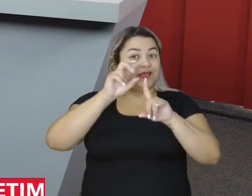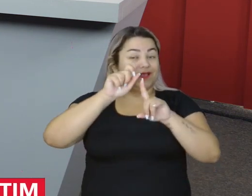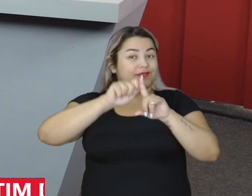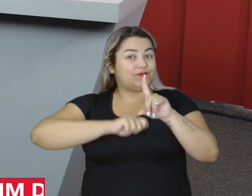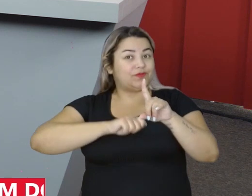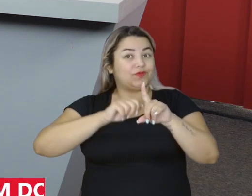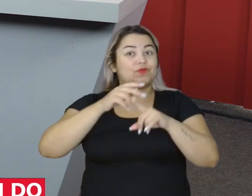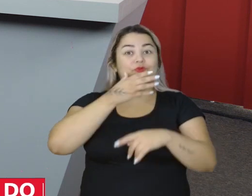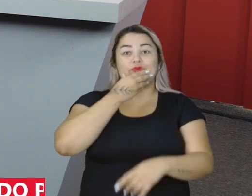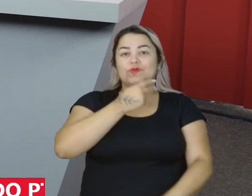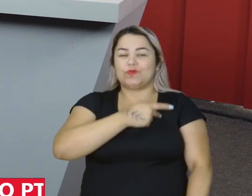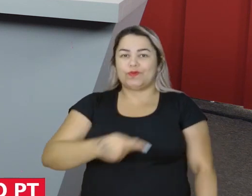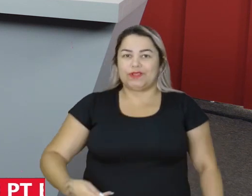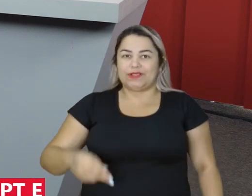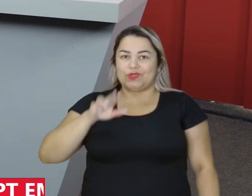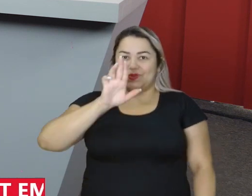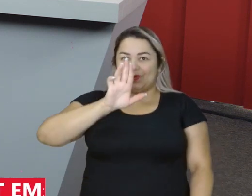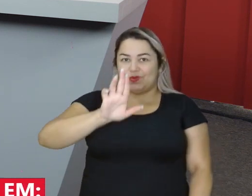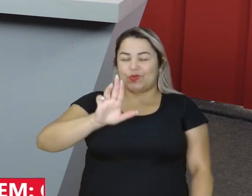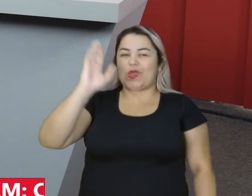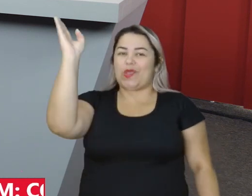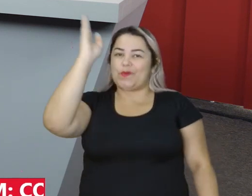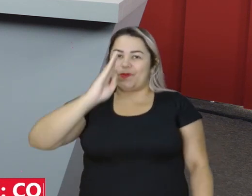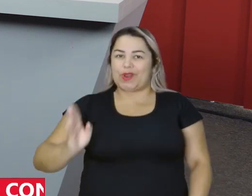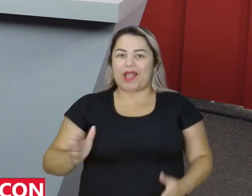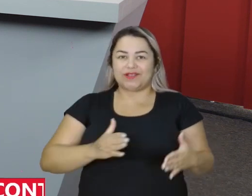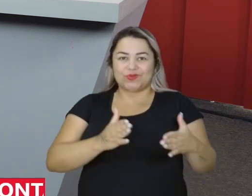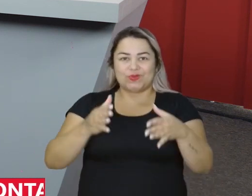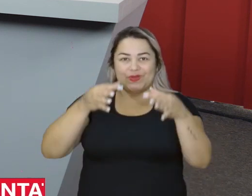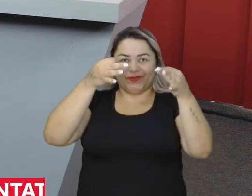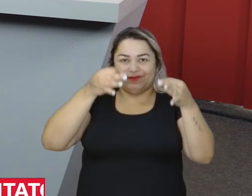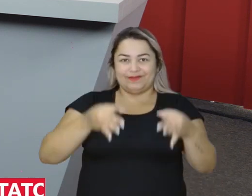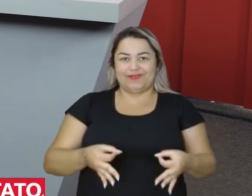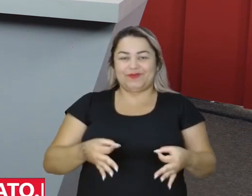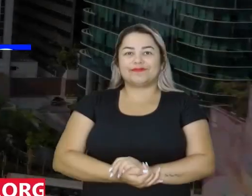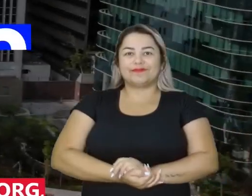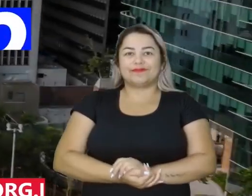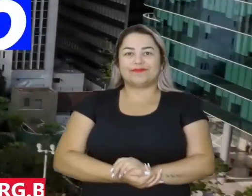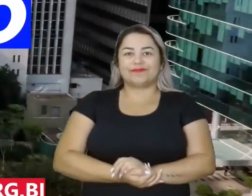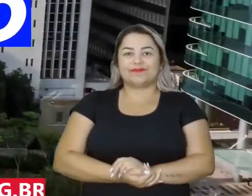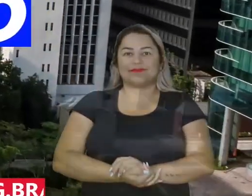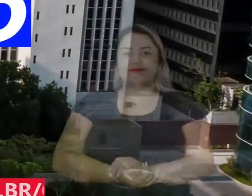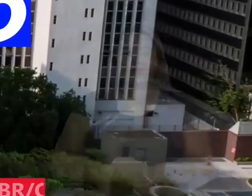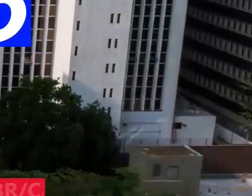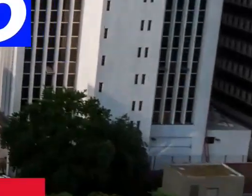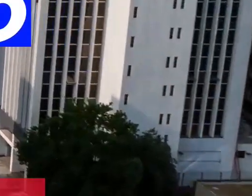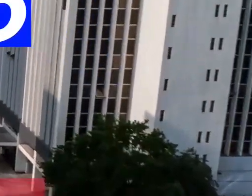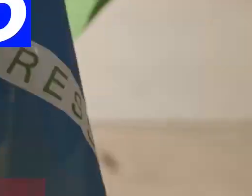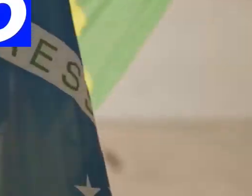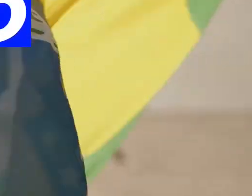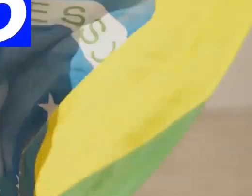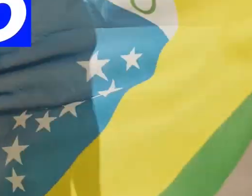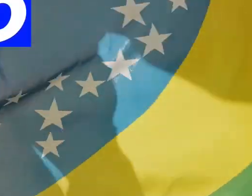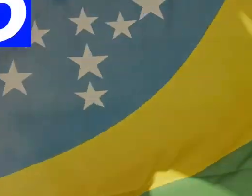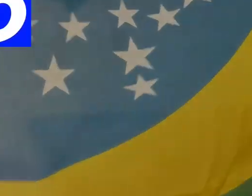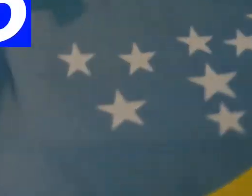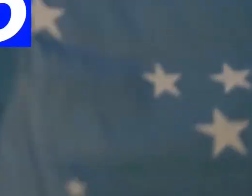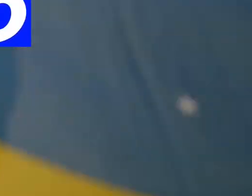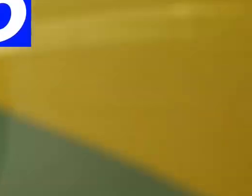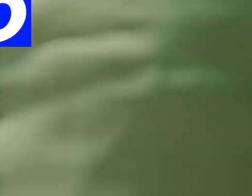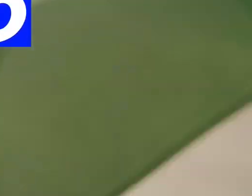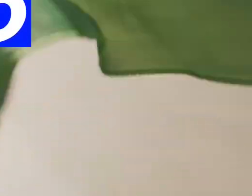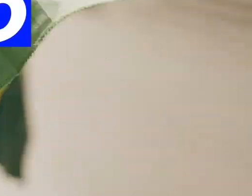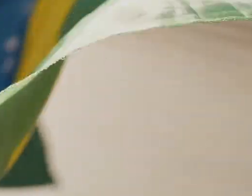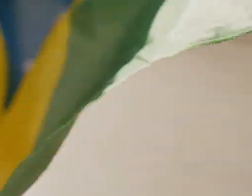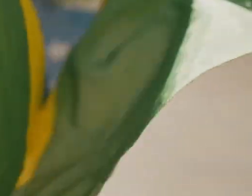governo do presidente Lula é o Brasil no rumo certo vem com a gente meu Brasil que o